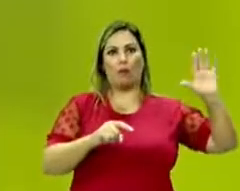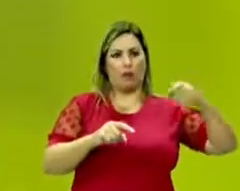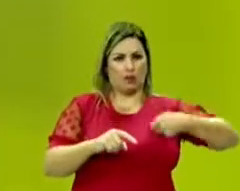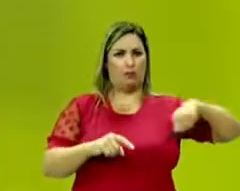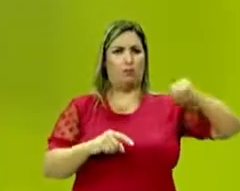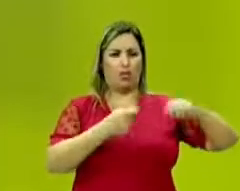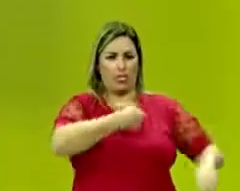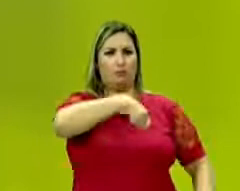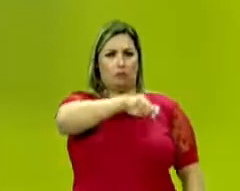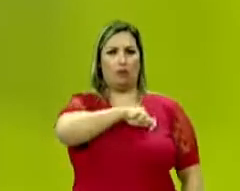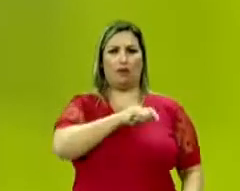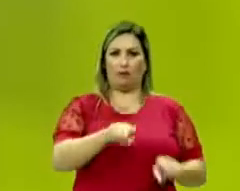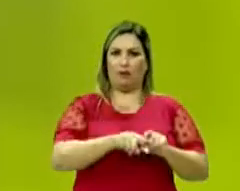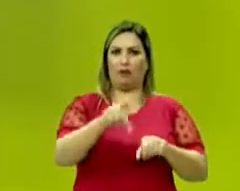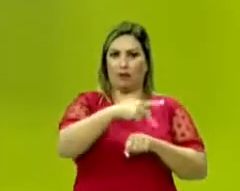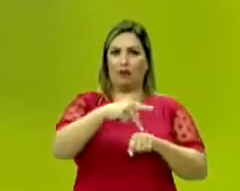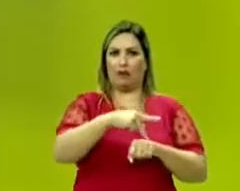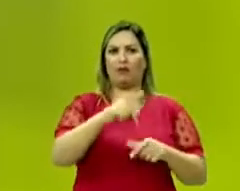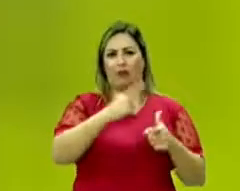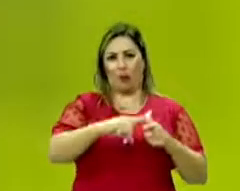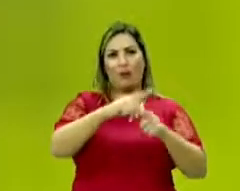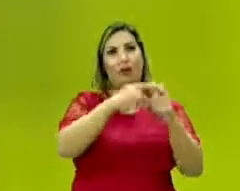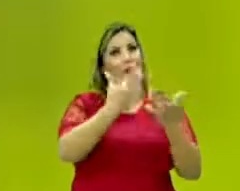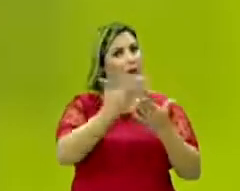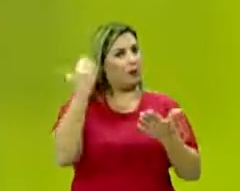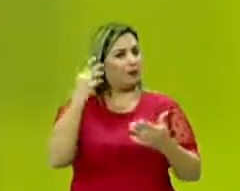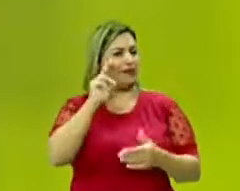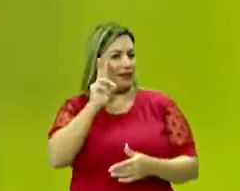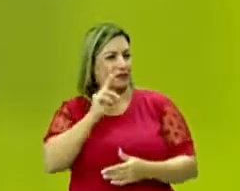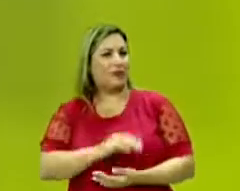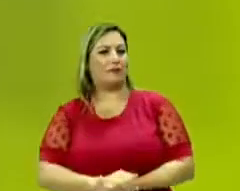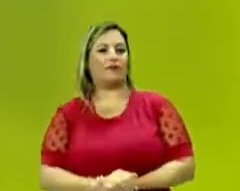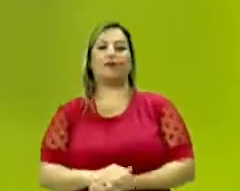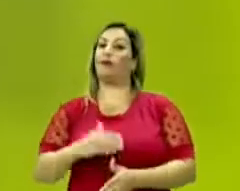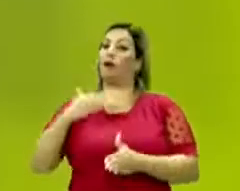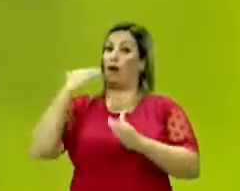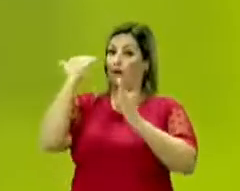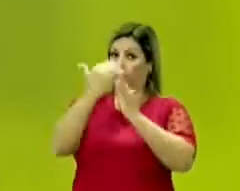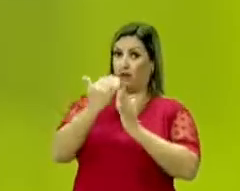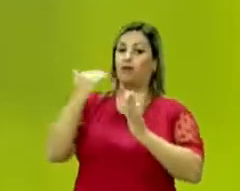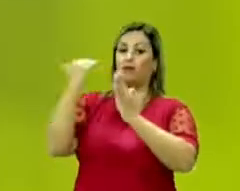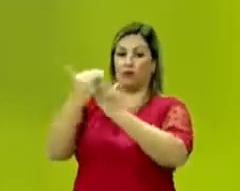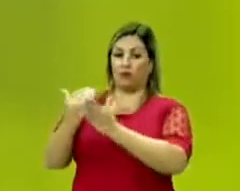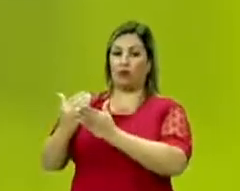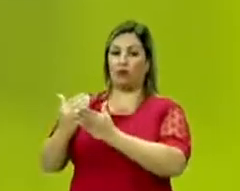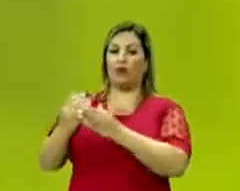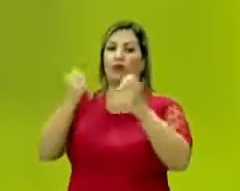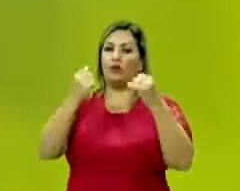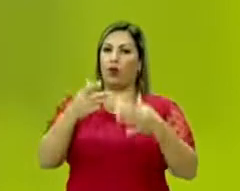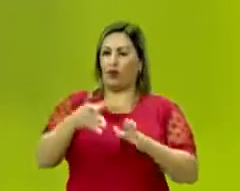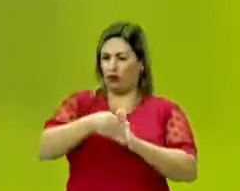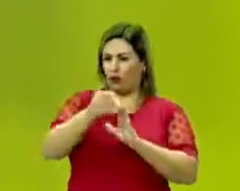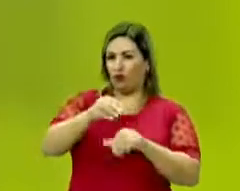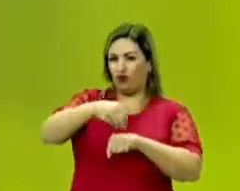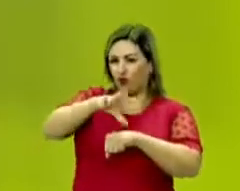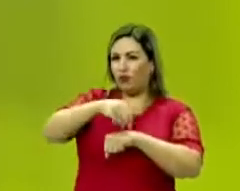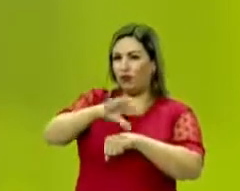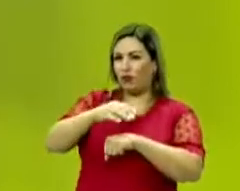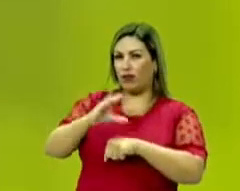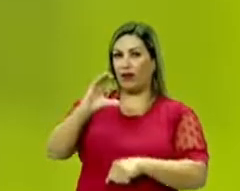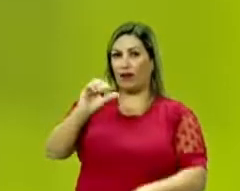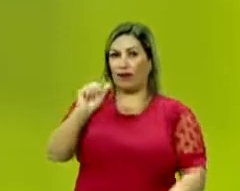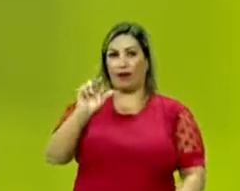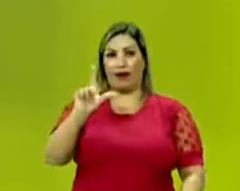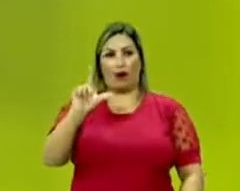Espanha. Vimos isso na aula passada, lembram? E avançando, como eu lhes falei, fica aqui a dica do